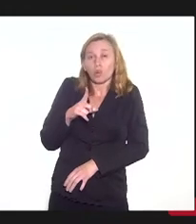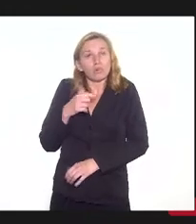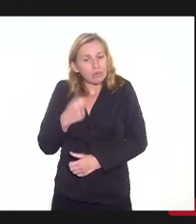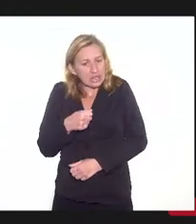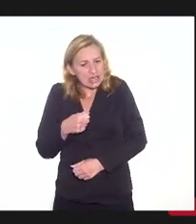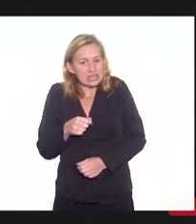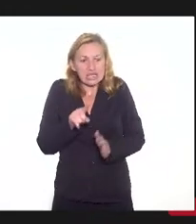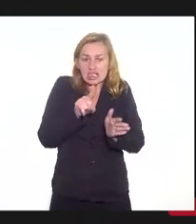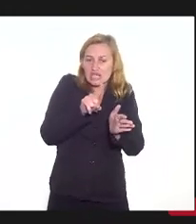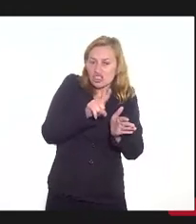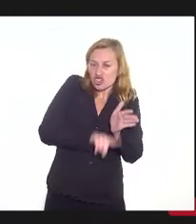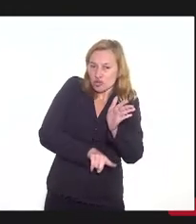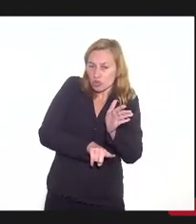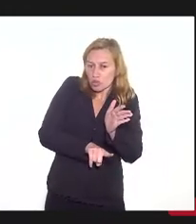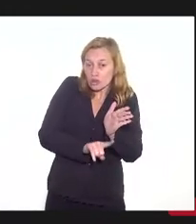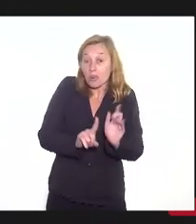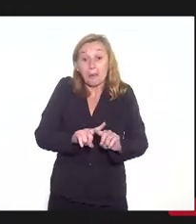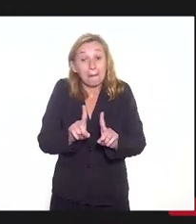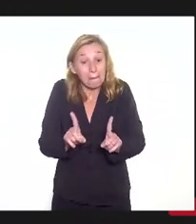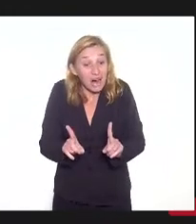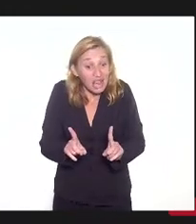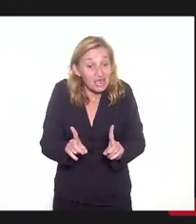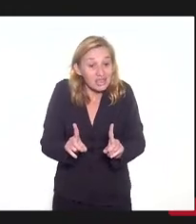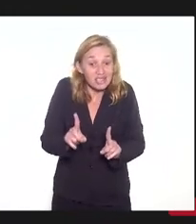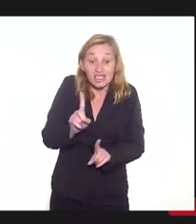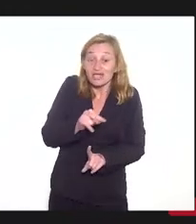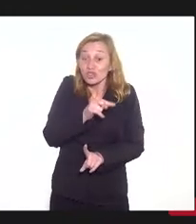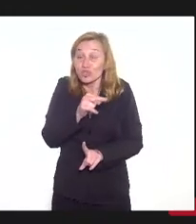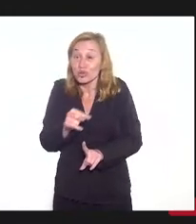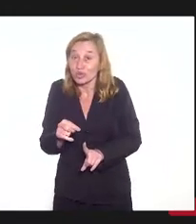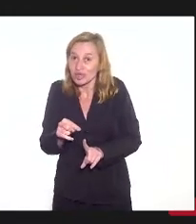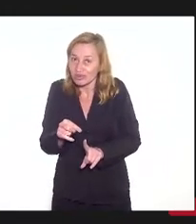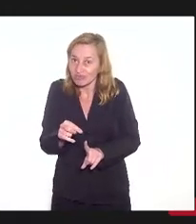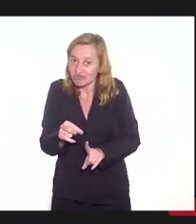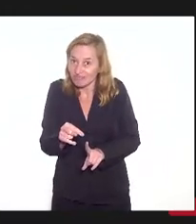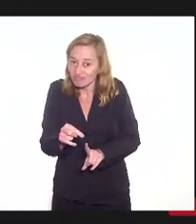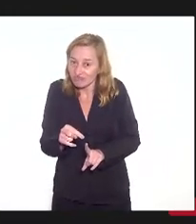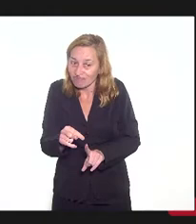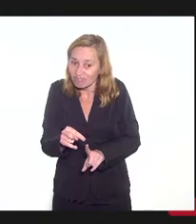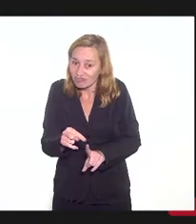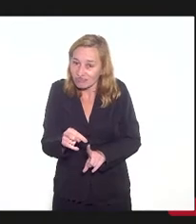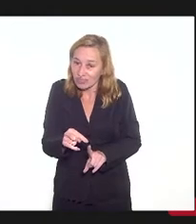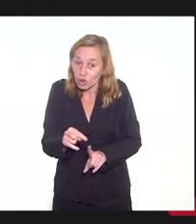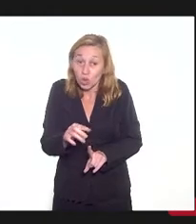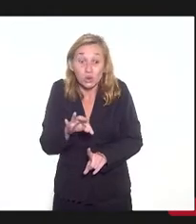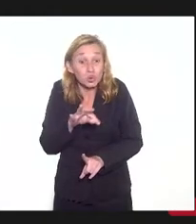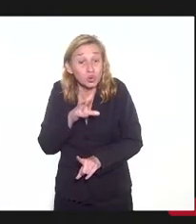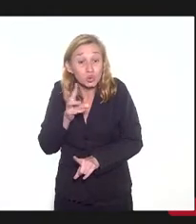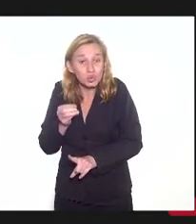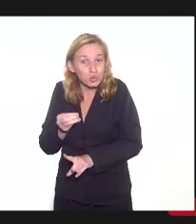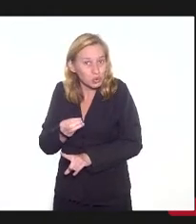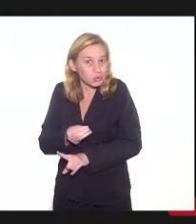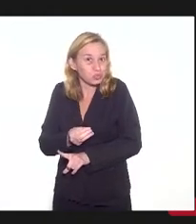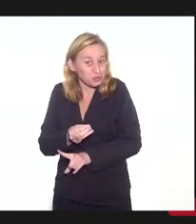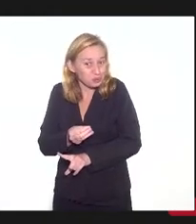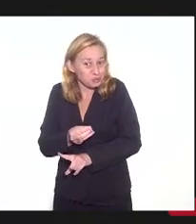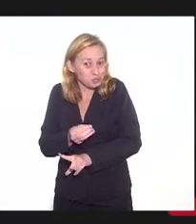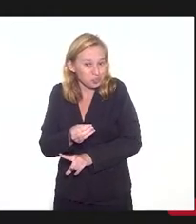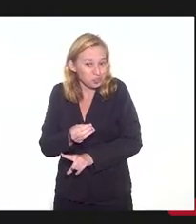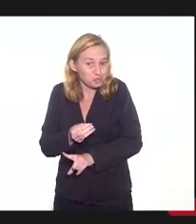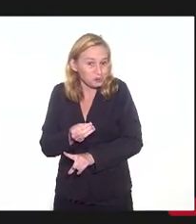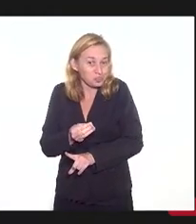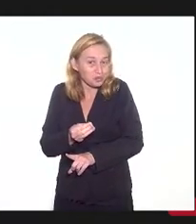essa redução e, ao mesmo tempo, exclui tudo aquilo que está